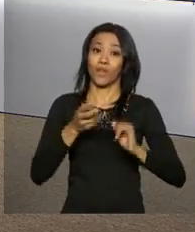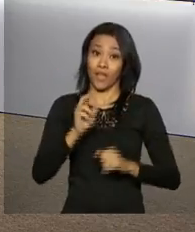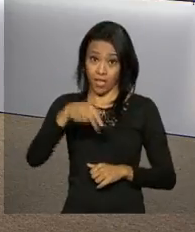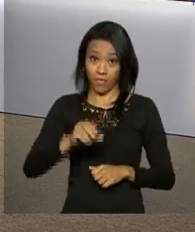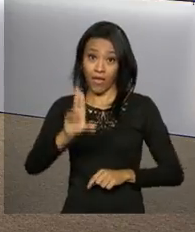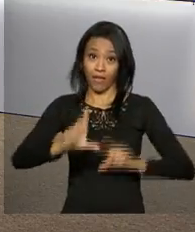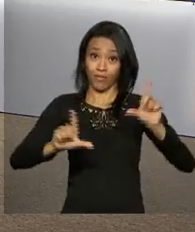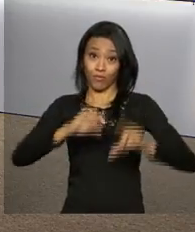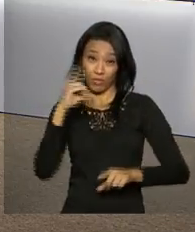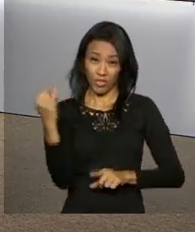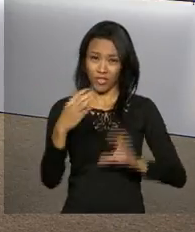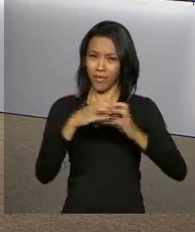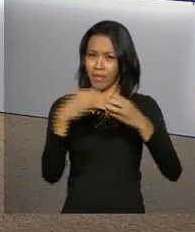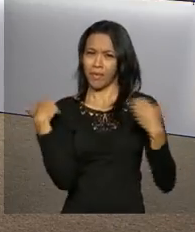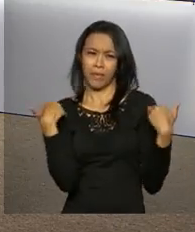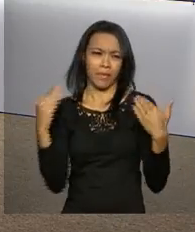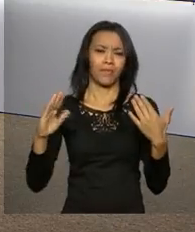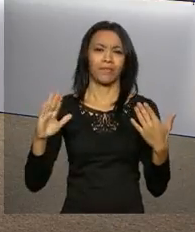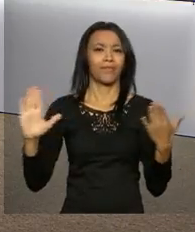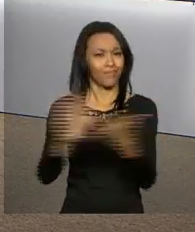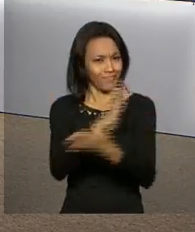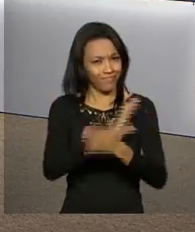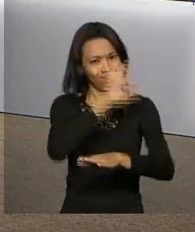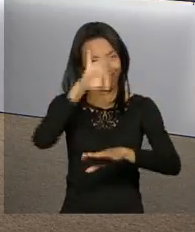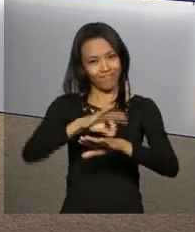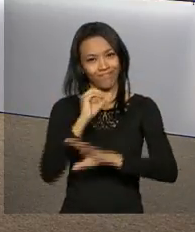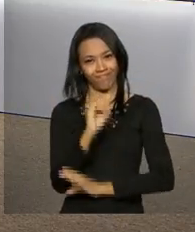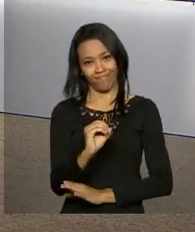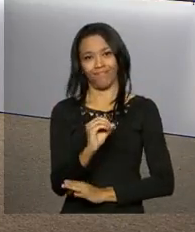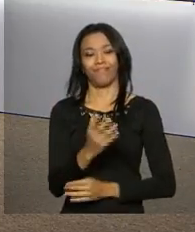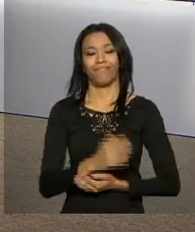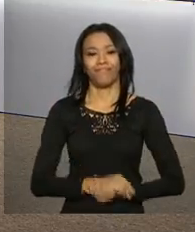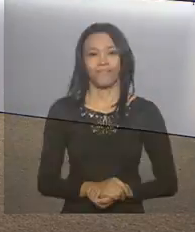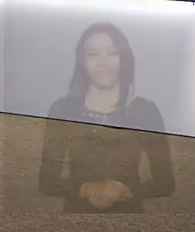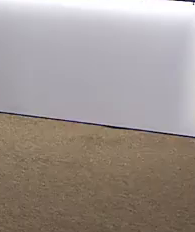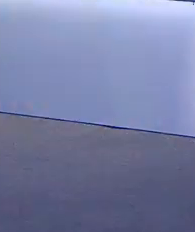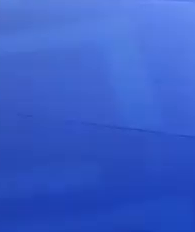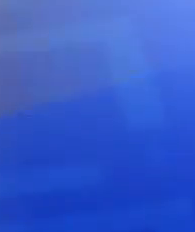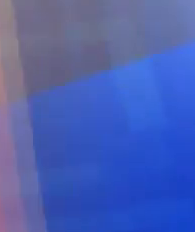NBR, no Dia Nacional de Mobilização, Zica Zero. Dia Nacional de Mobilização.